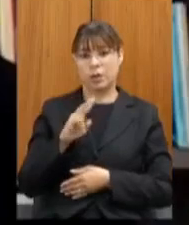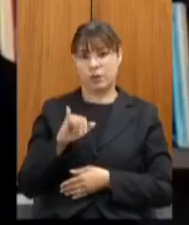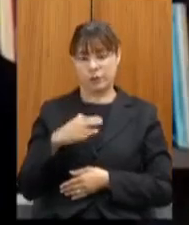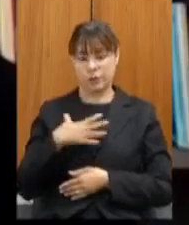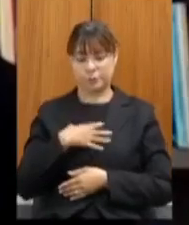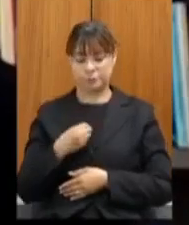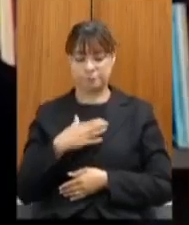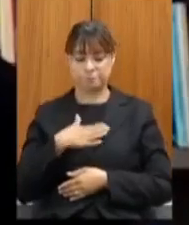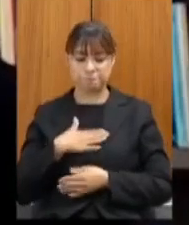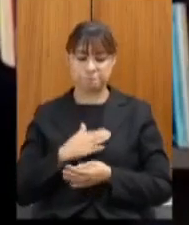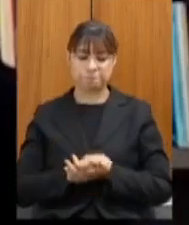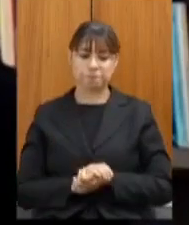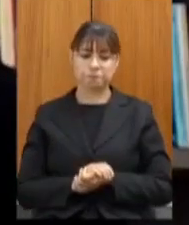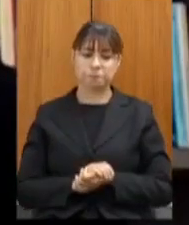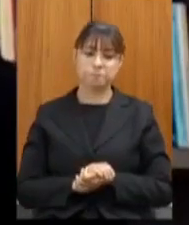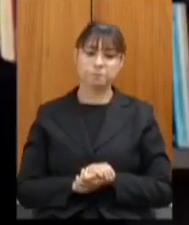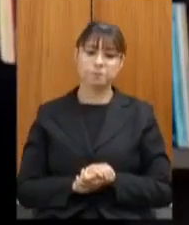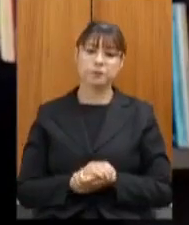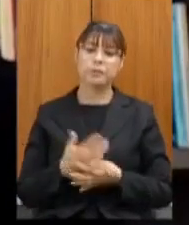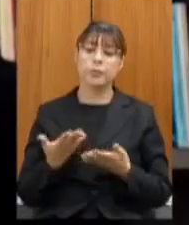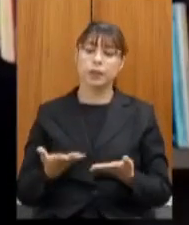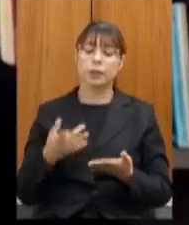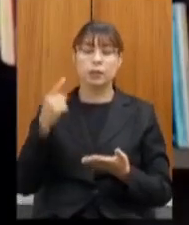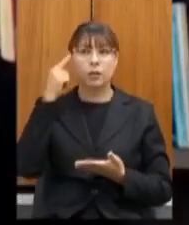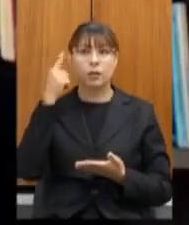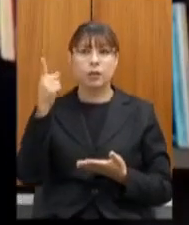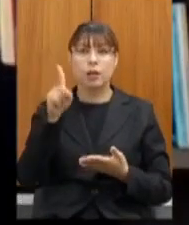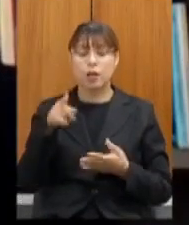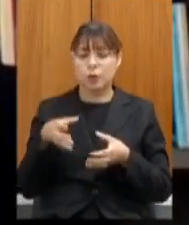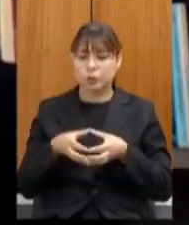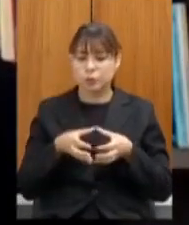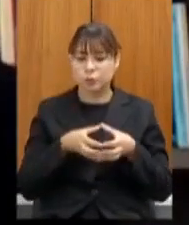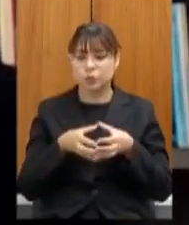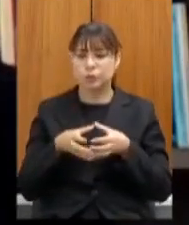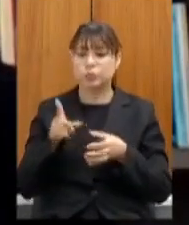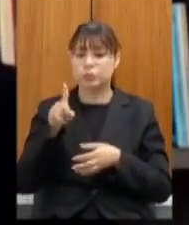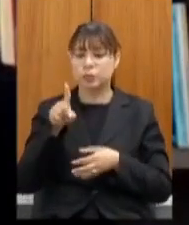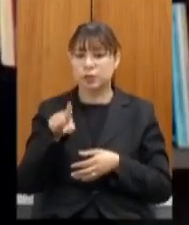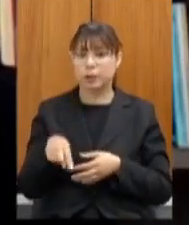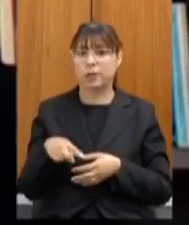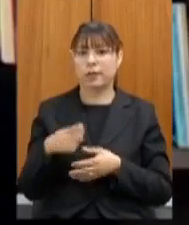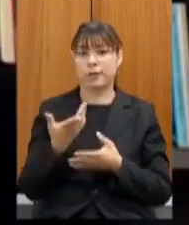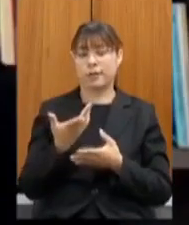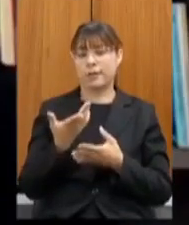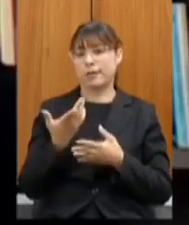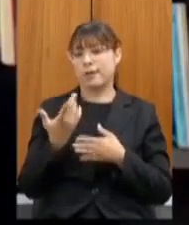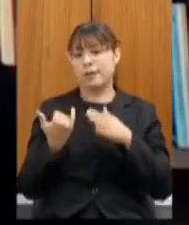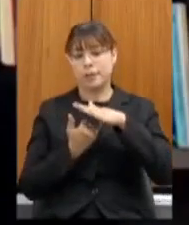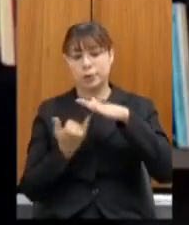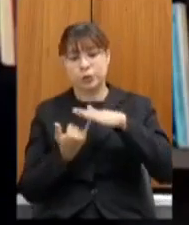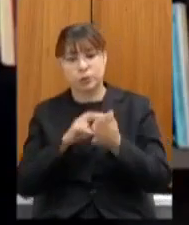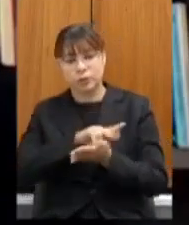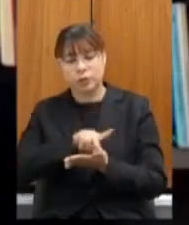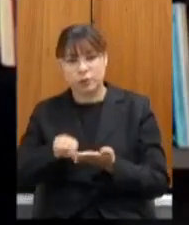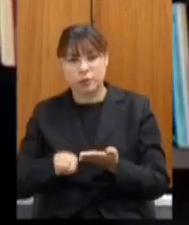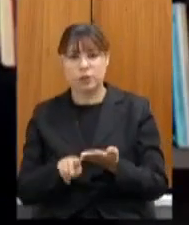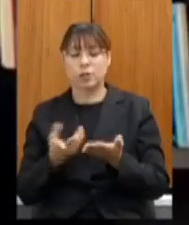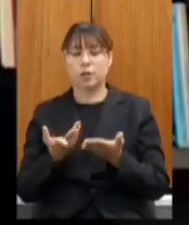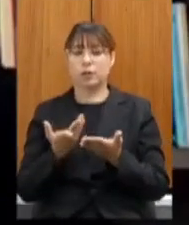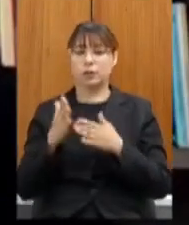criação secretária de um grupo multidisciplinar plurinstitucional para o acompanhamento